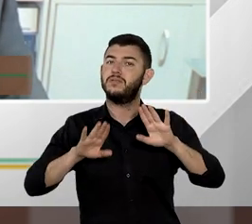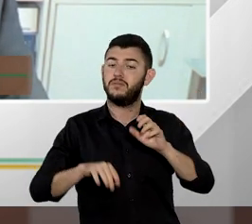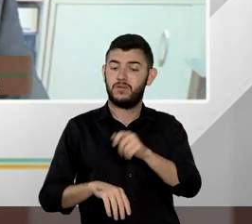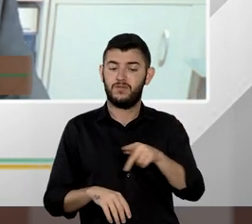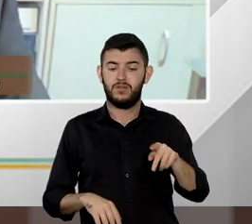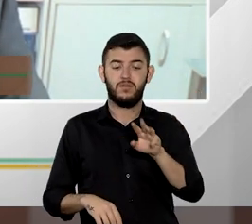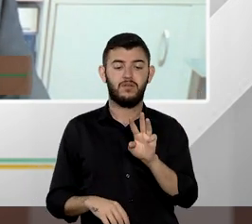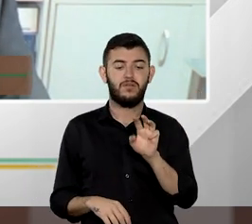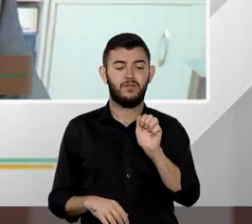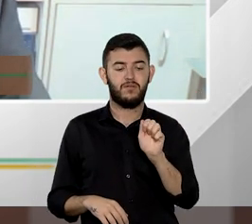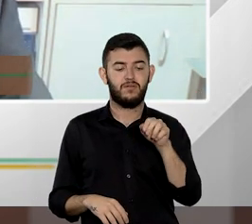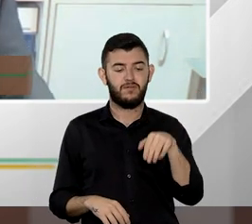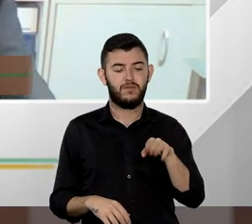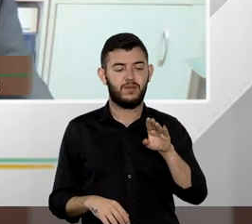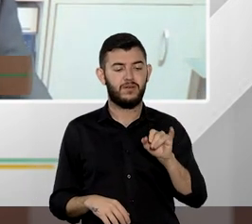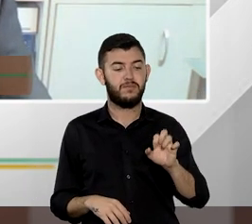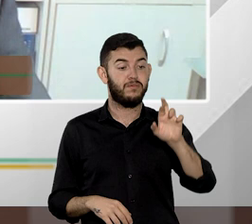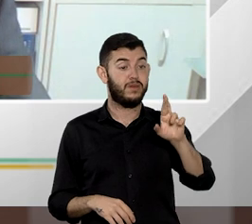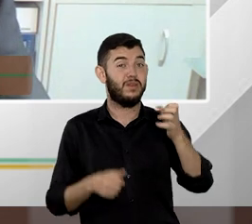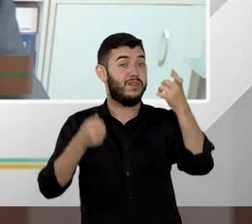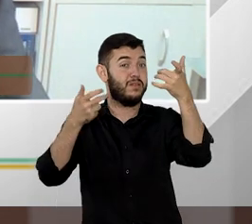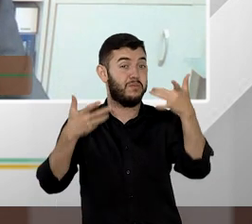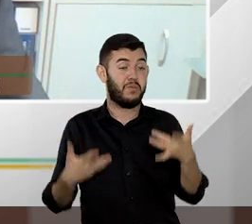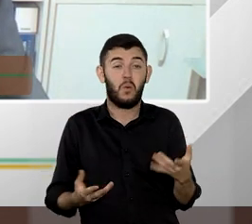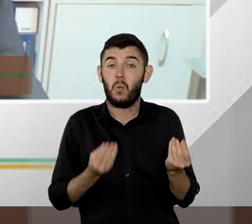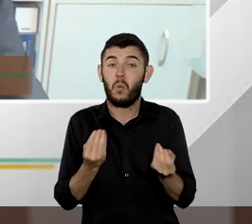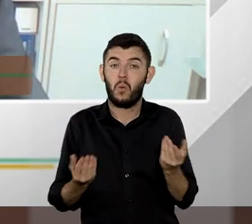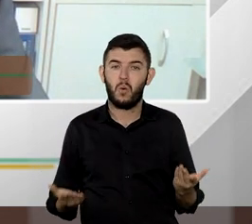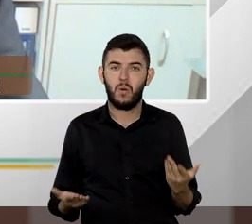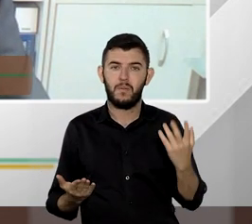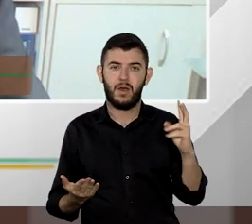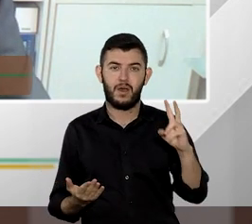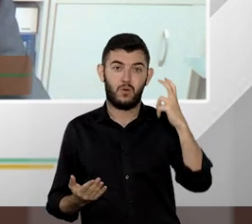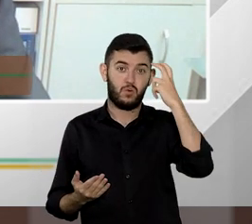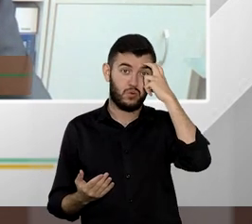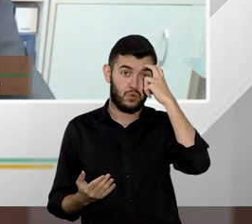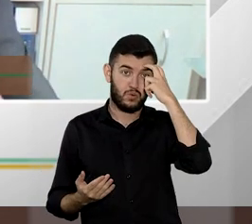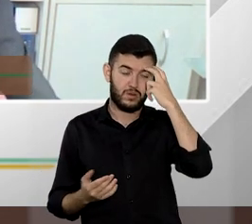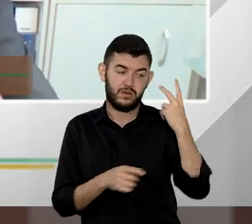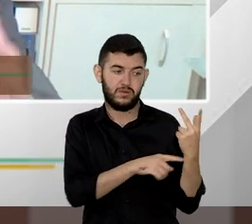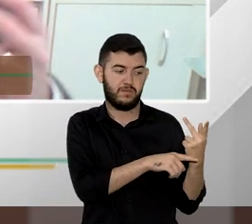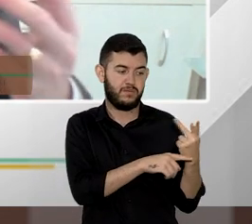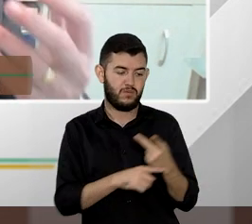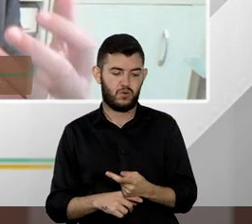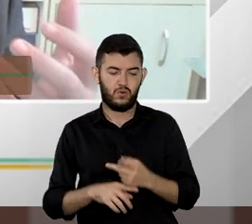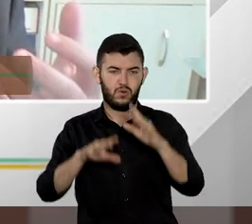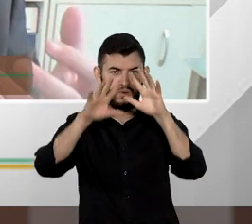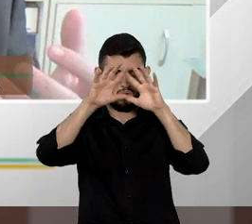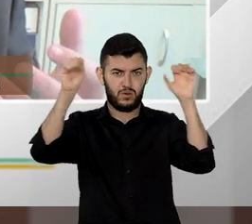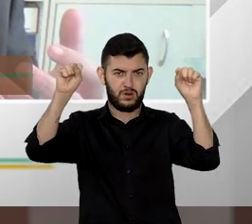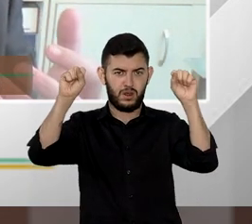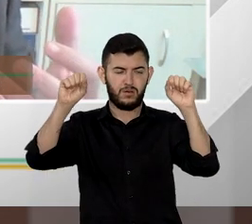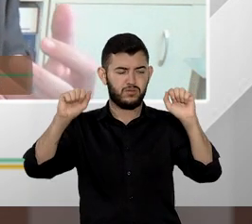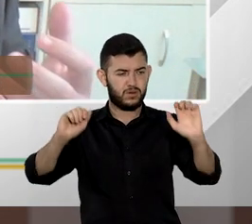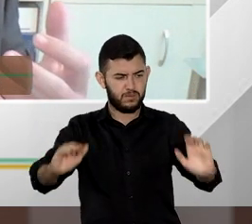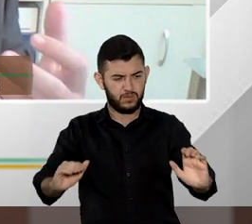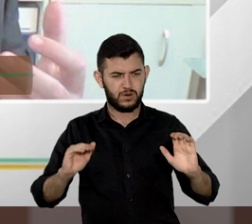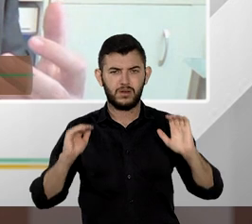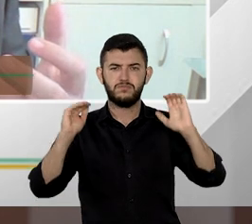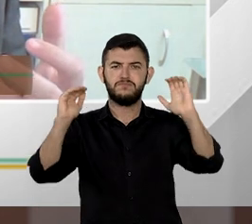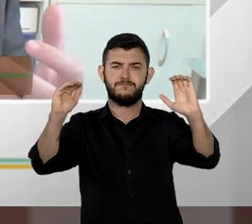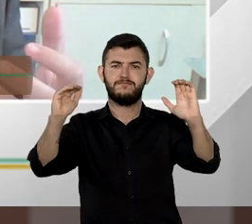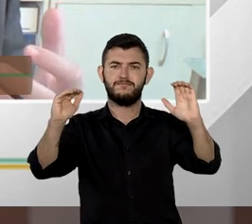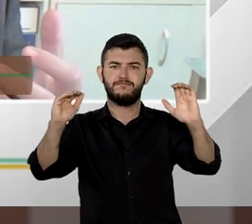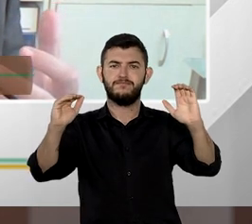da nossa conversa sobre a cultura de acesso aos tribunais superiores não é professor a gente tem essa cultura muito